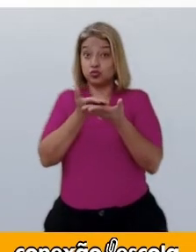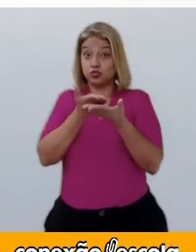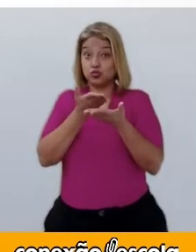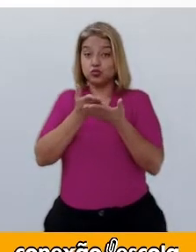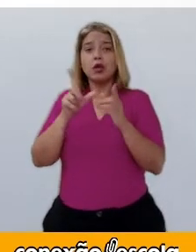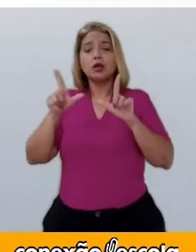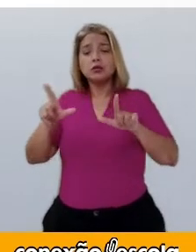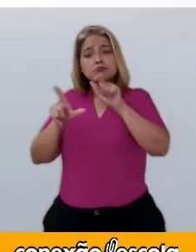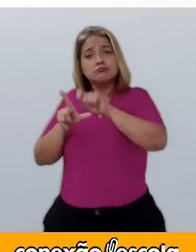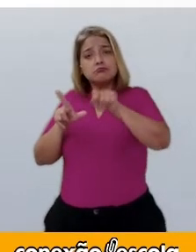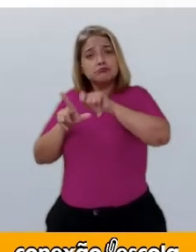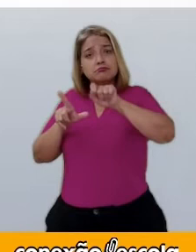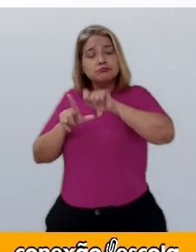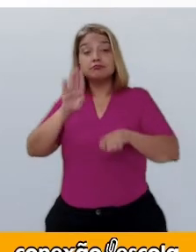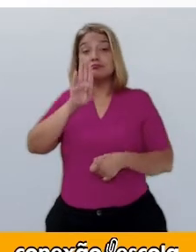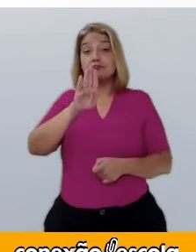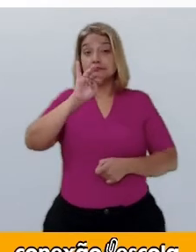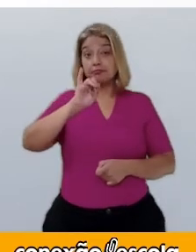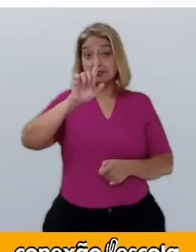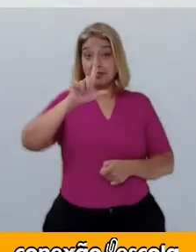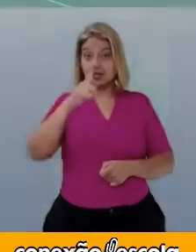bilhetes.